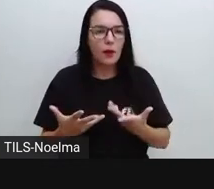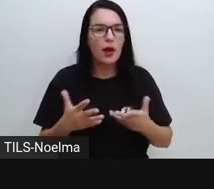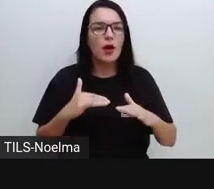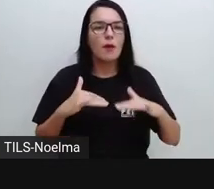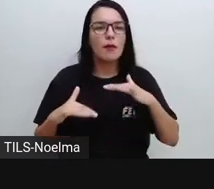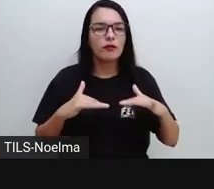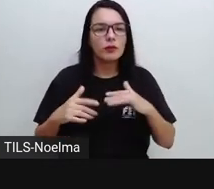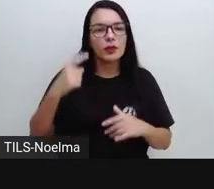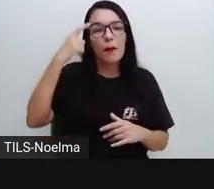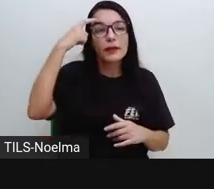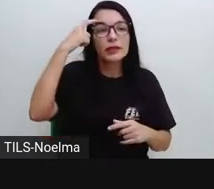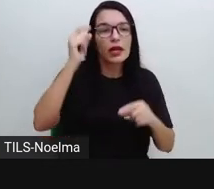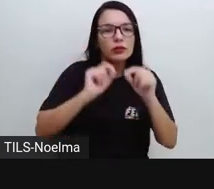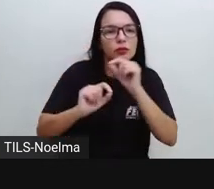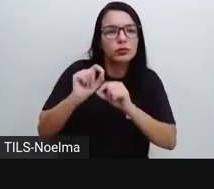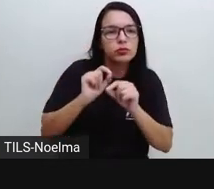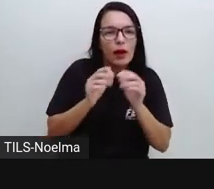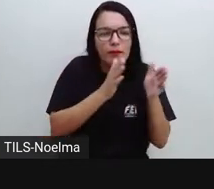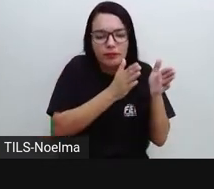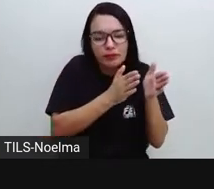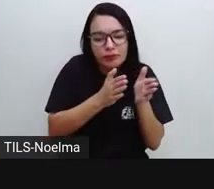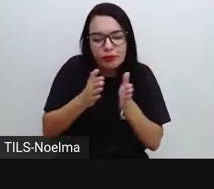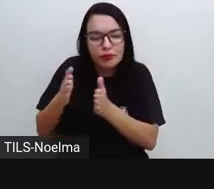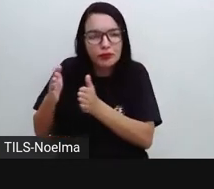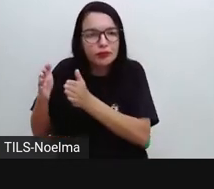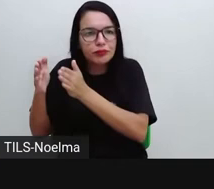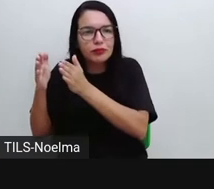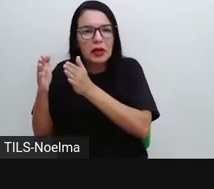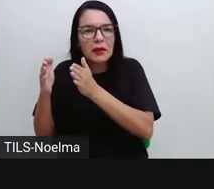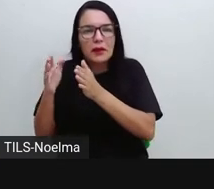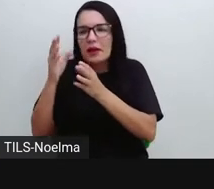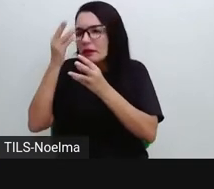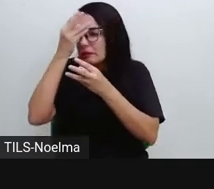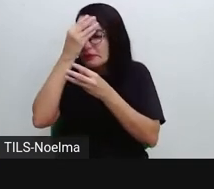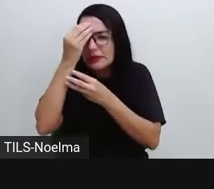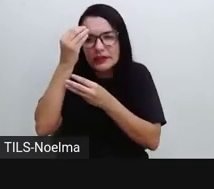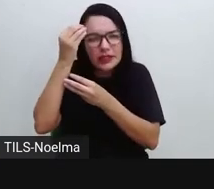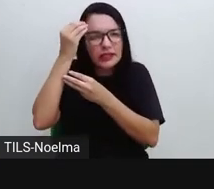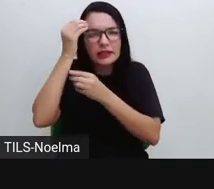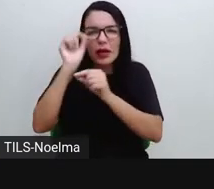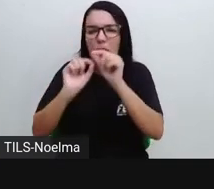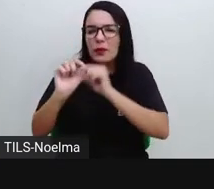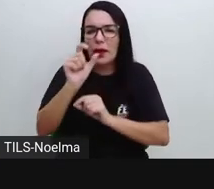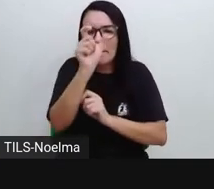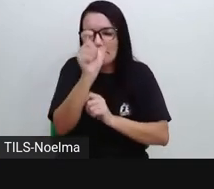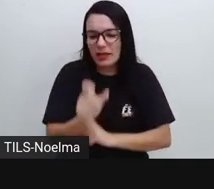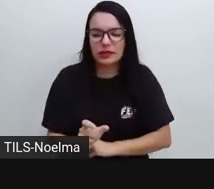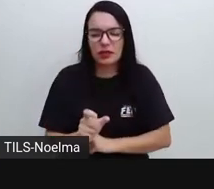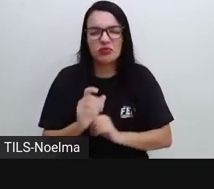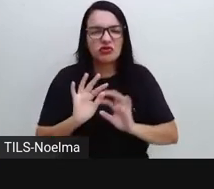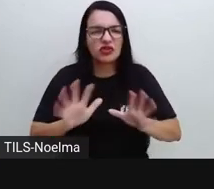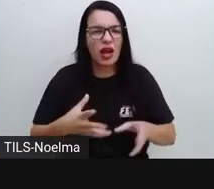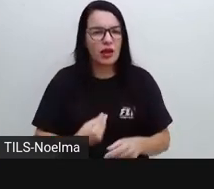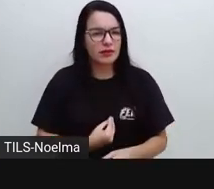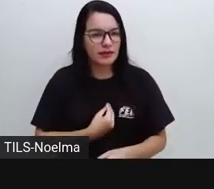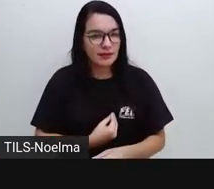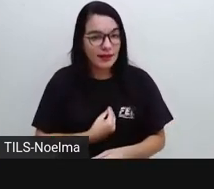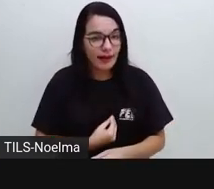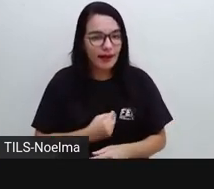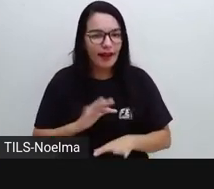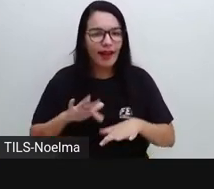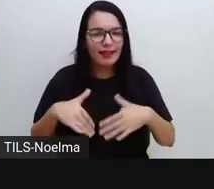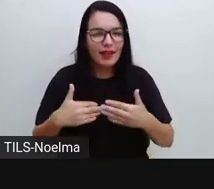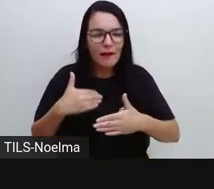pensados de forma romper, então, com esses padrões que eram formais das artes que já haviam sido produzidas. E assim, ao